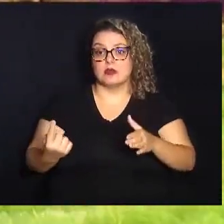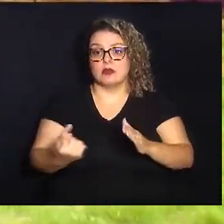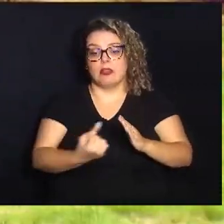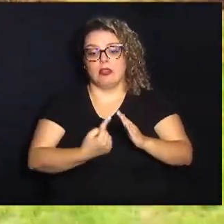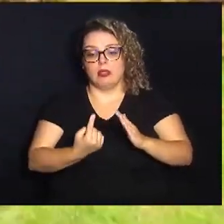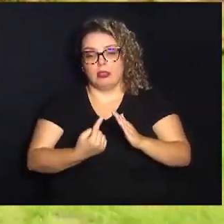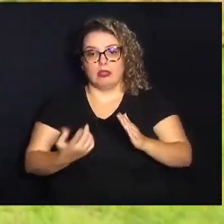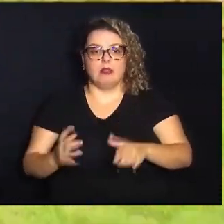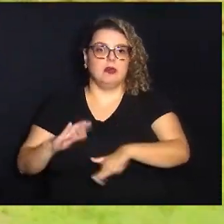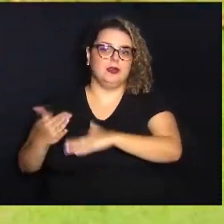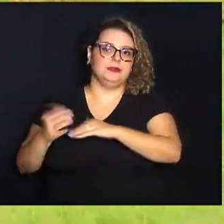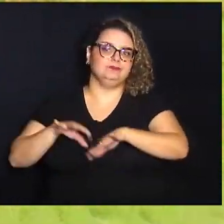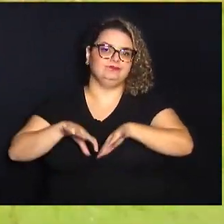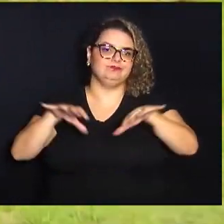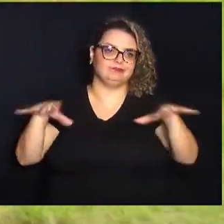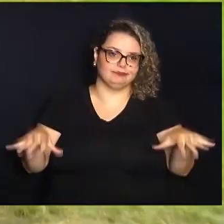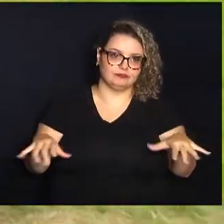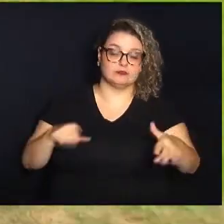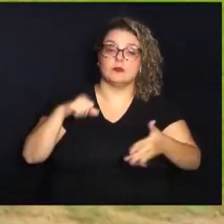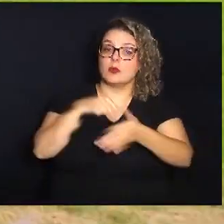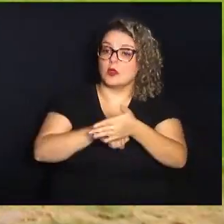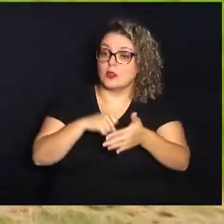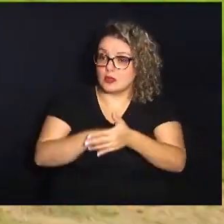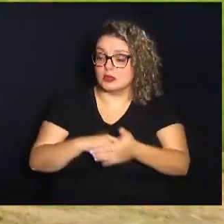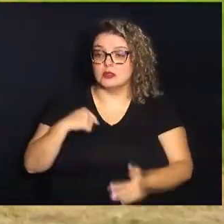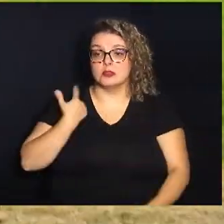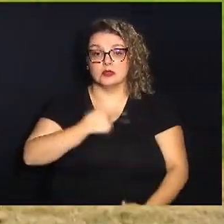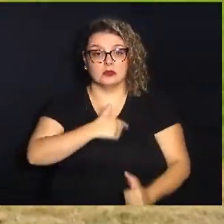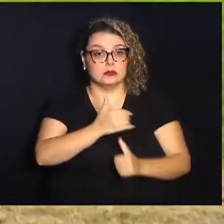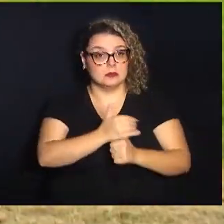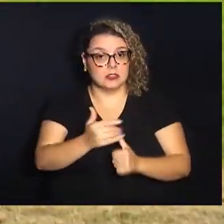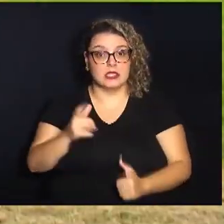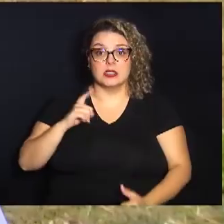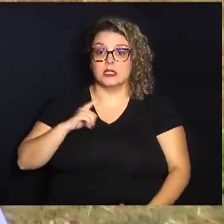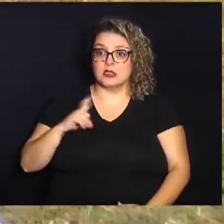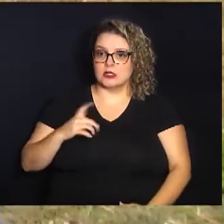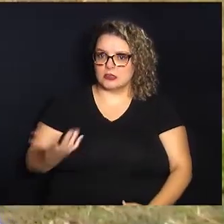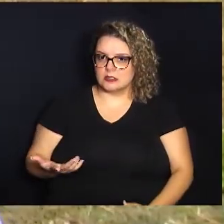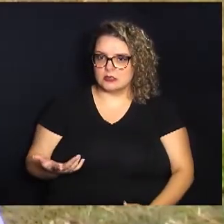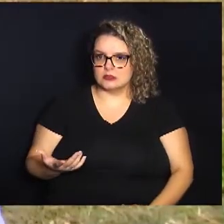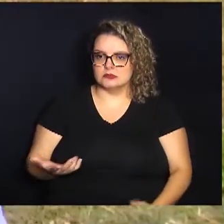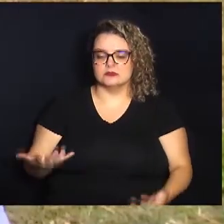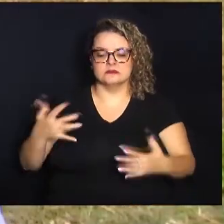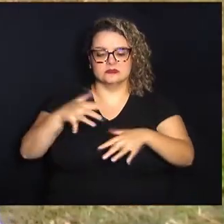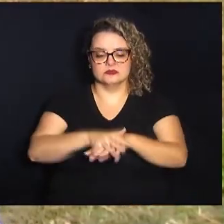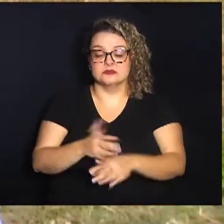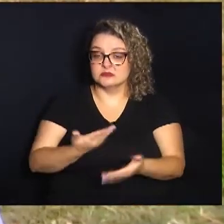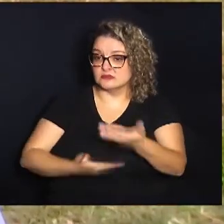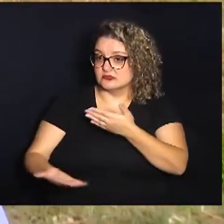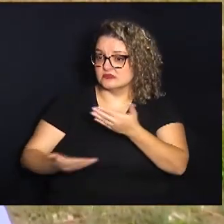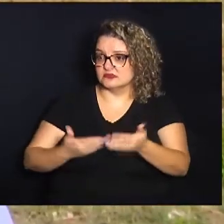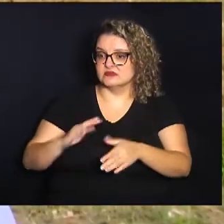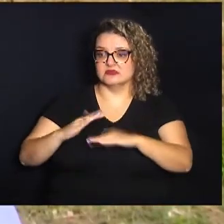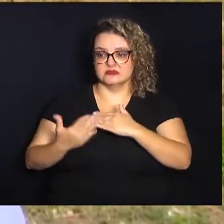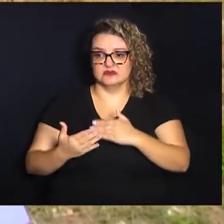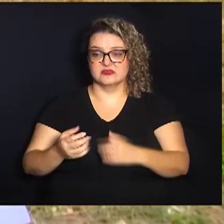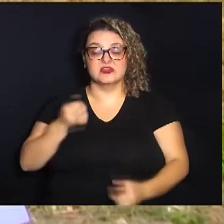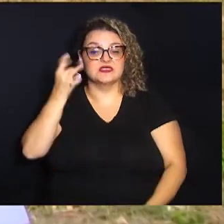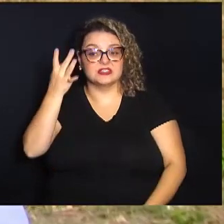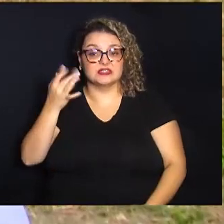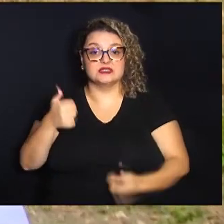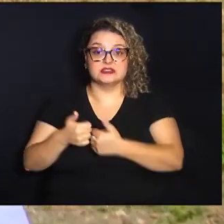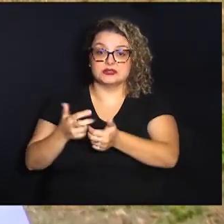bairros. É uma luta nossa, do nosso mandato, para que haja essa integração entre os bairros, favorecendo o transporte